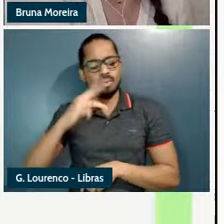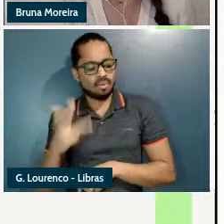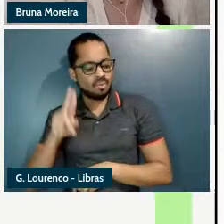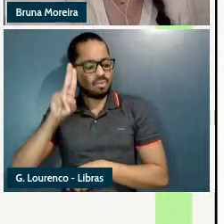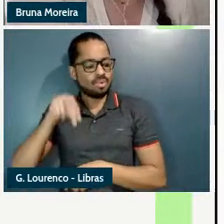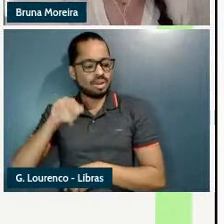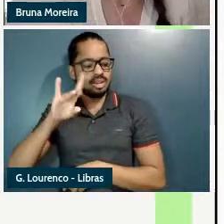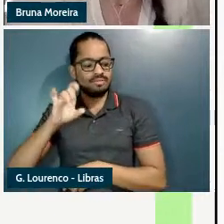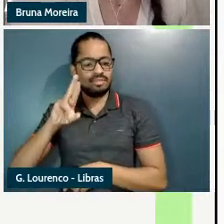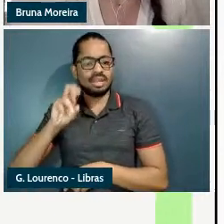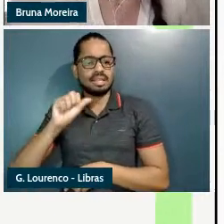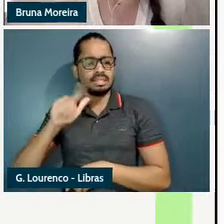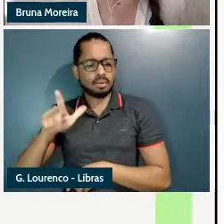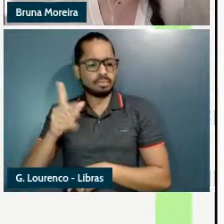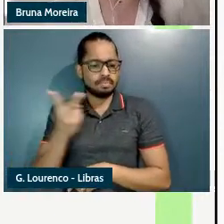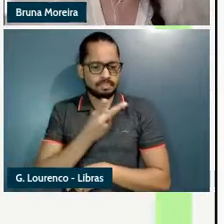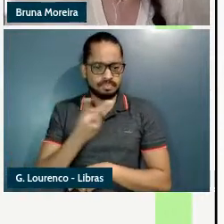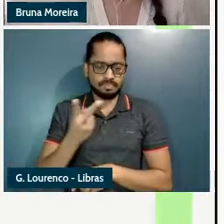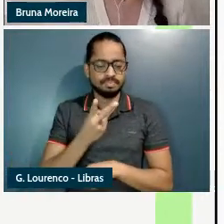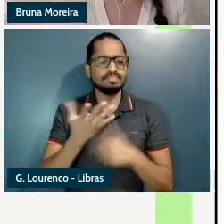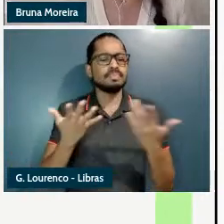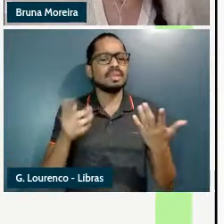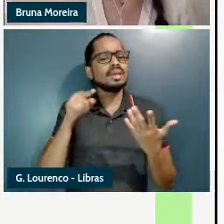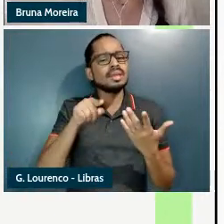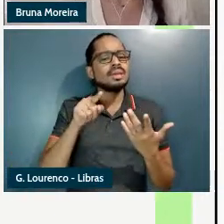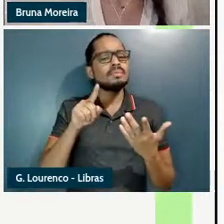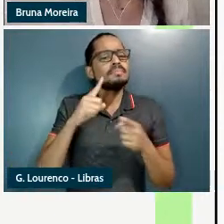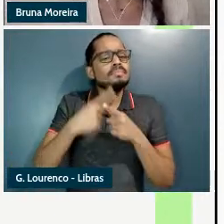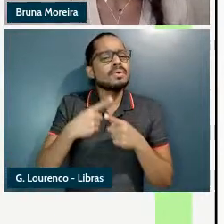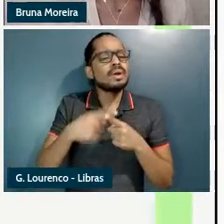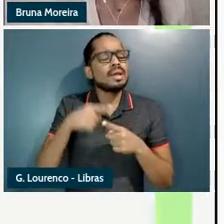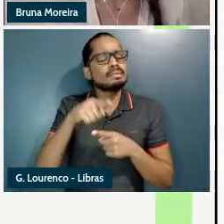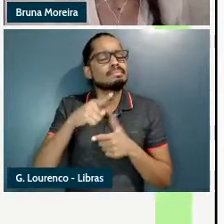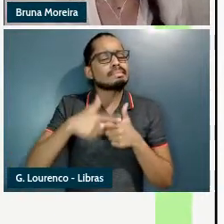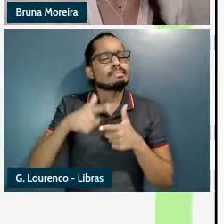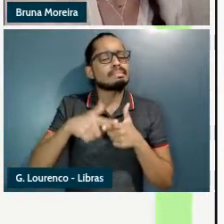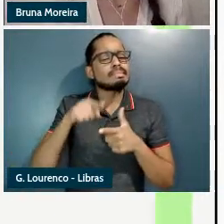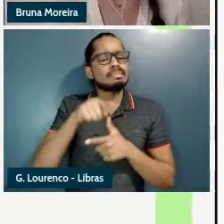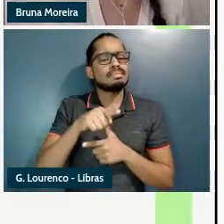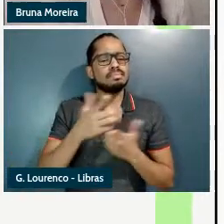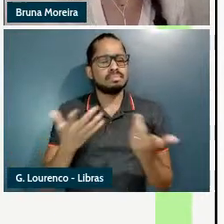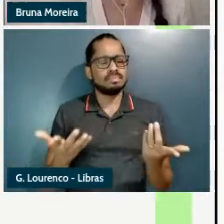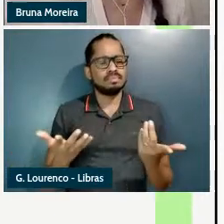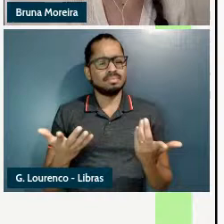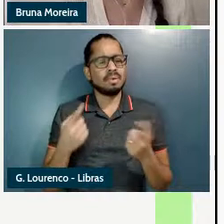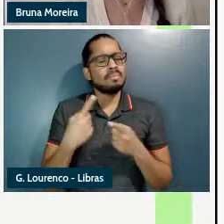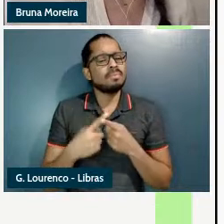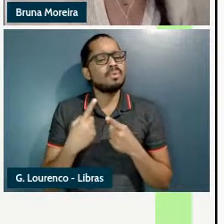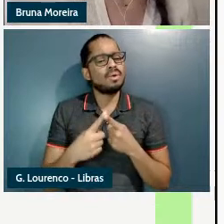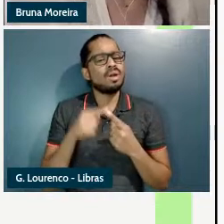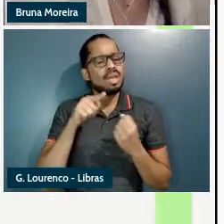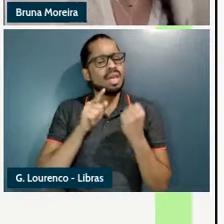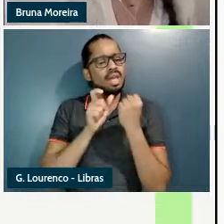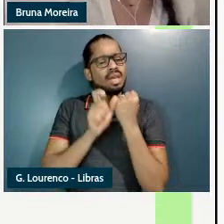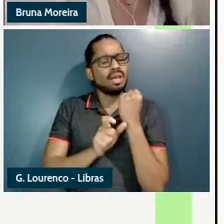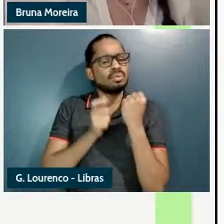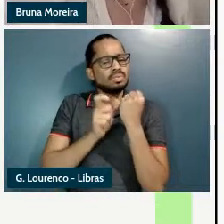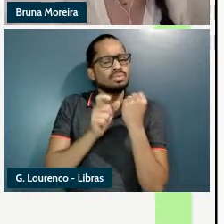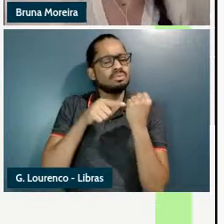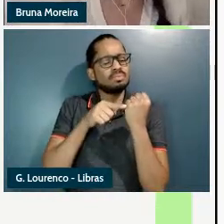e os desafios pra isso são basicamente porque o sufixo seria semanticamente vácuo em alguns casos e não em outros